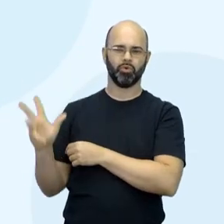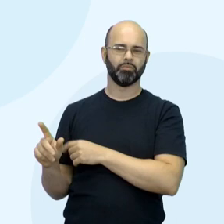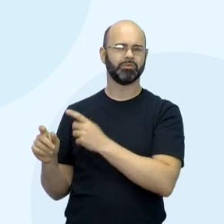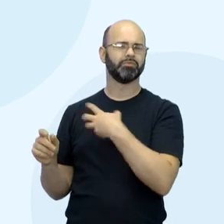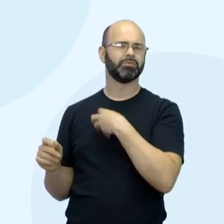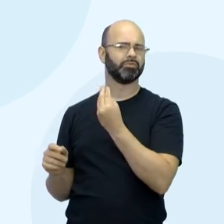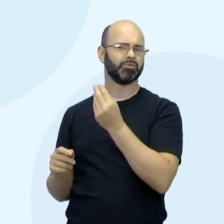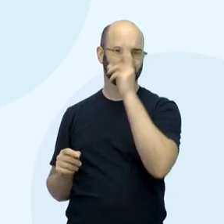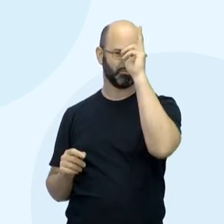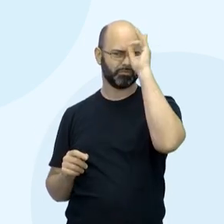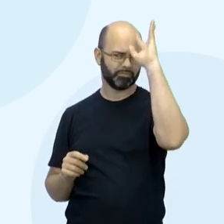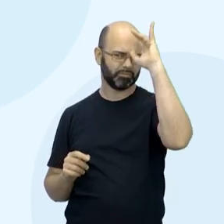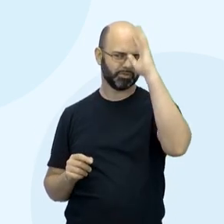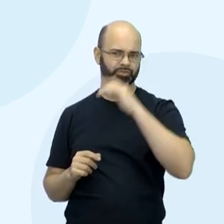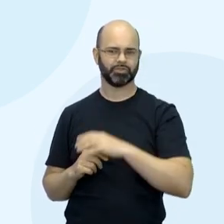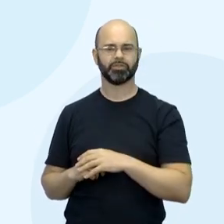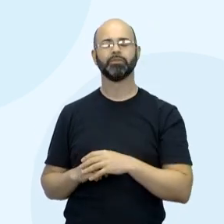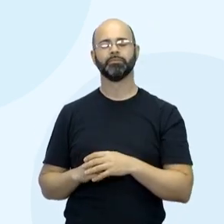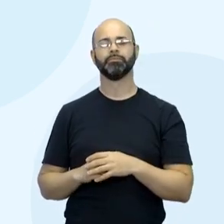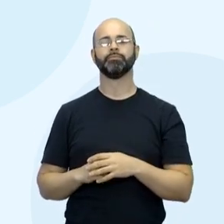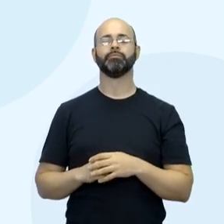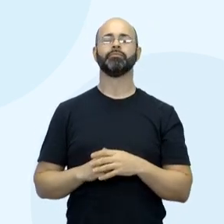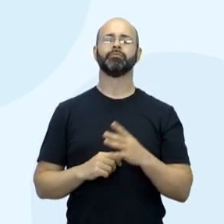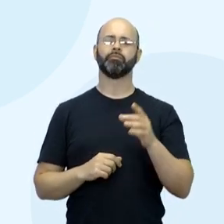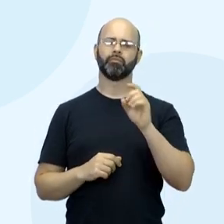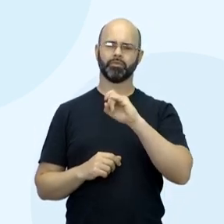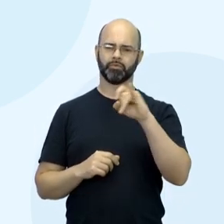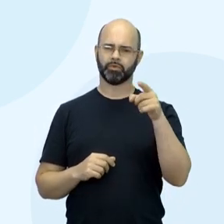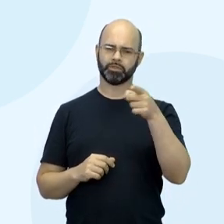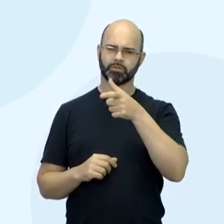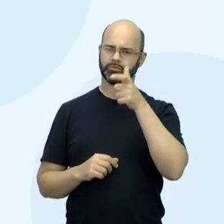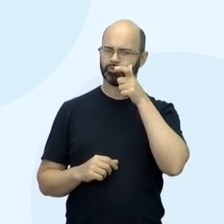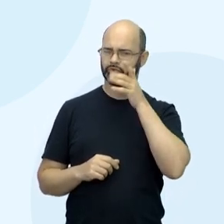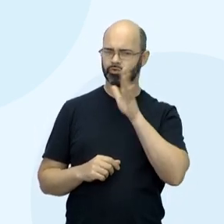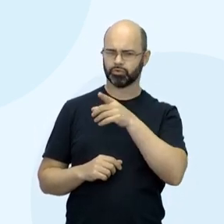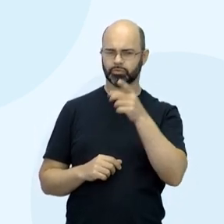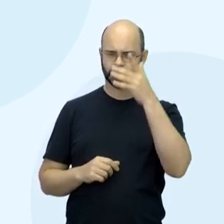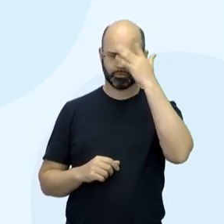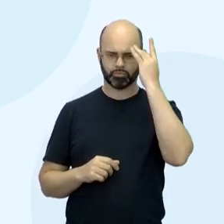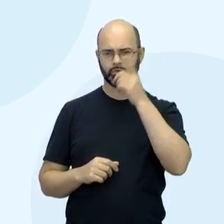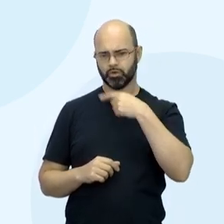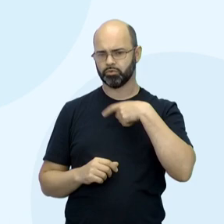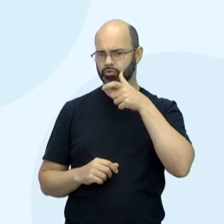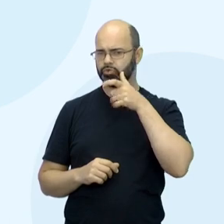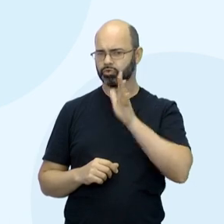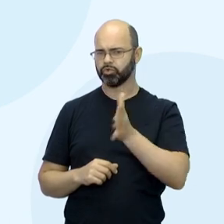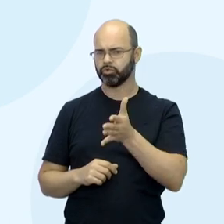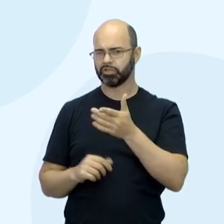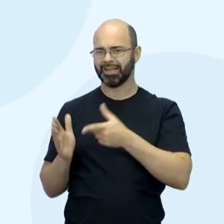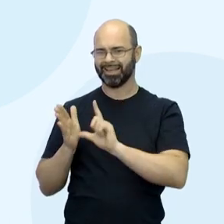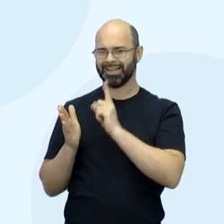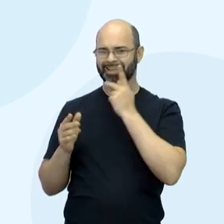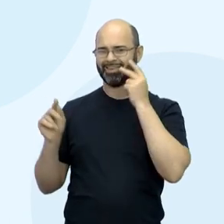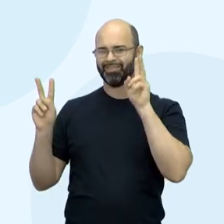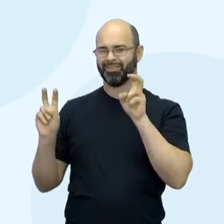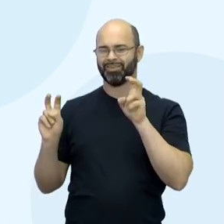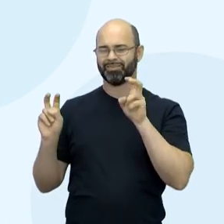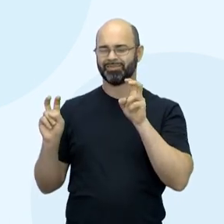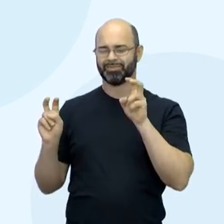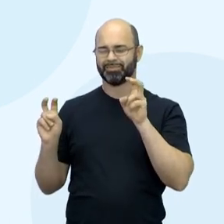se passa na África ou com personagens africanos? Sim, o professor Mauro Farias falou agora. Eu assisti um, inclusive, aí você estava falando sobre,